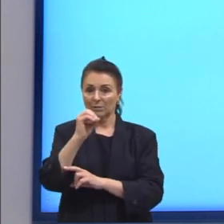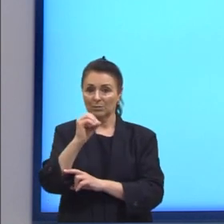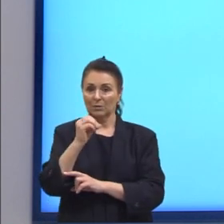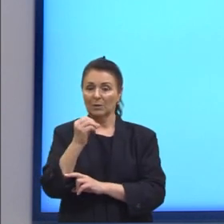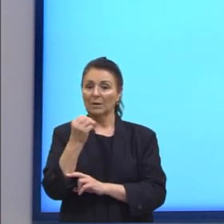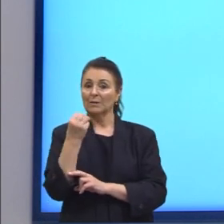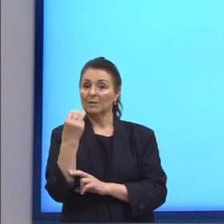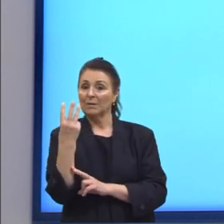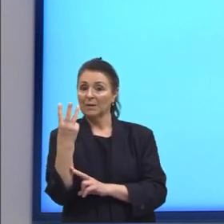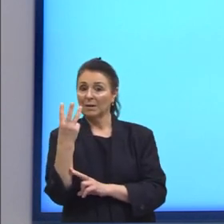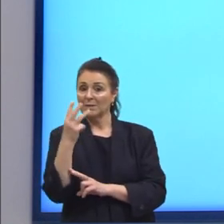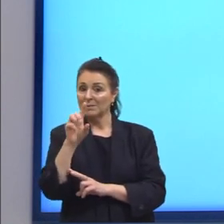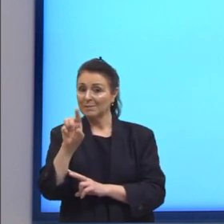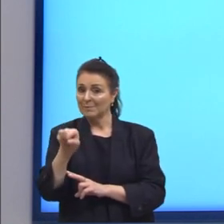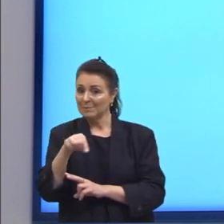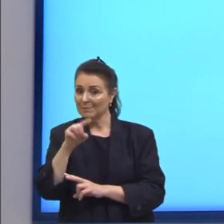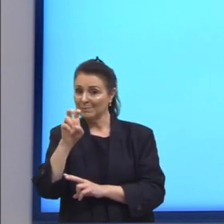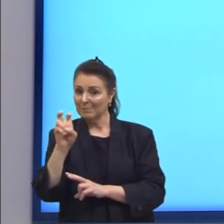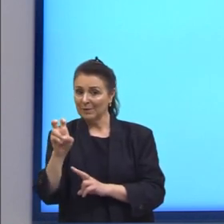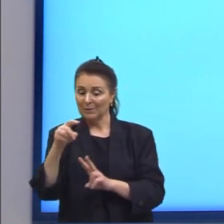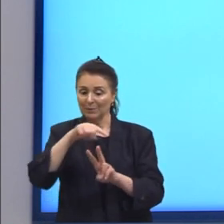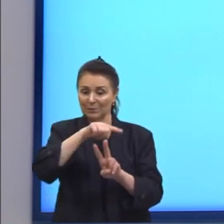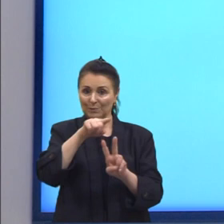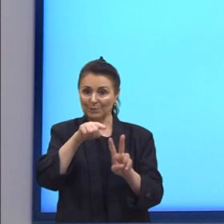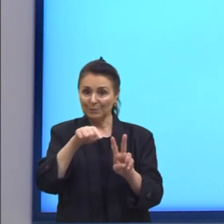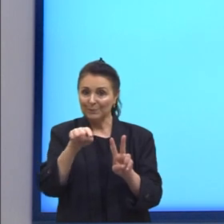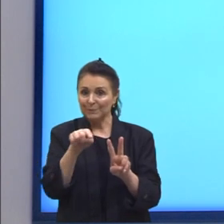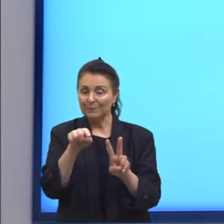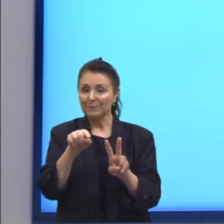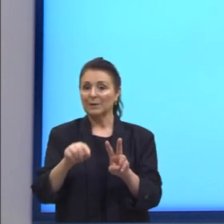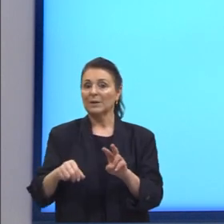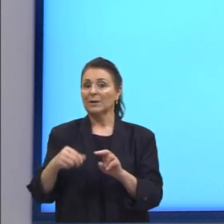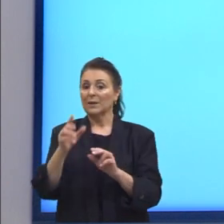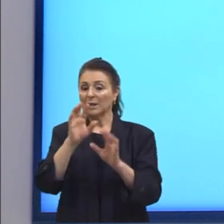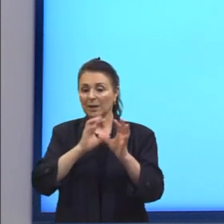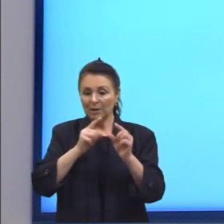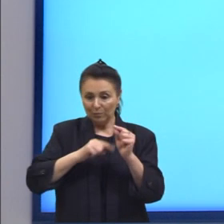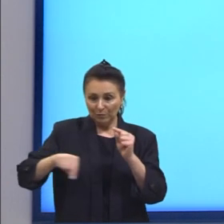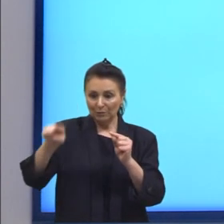meios de π. E a volta completa, 2π radianos.